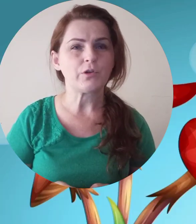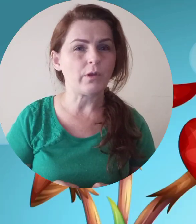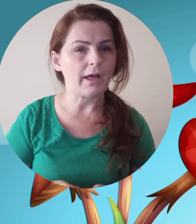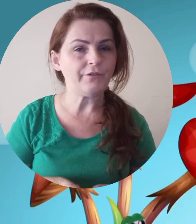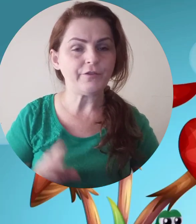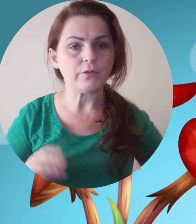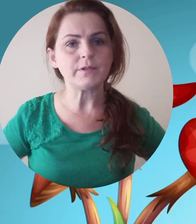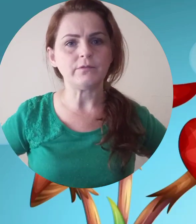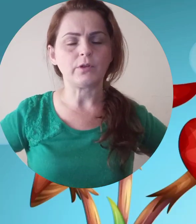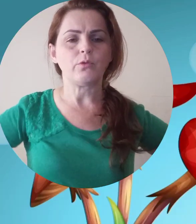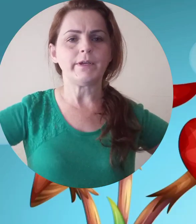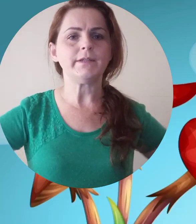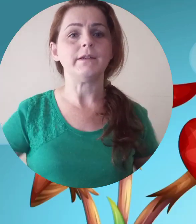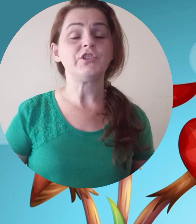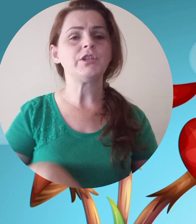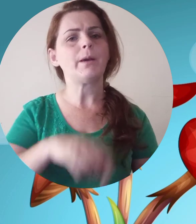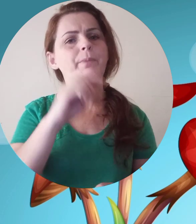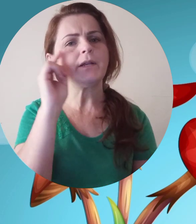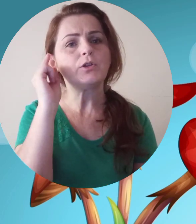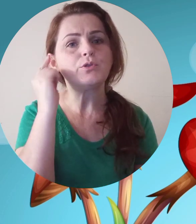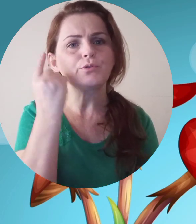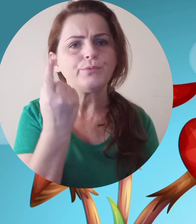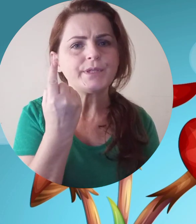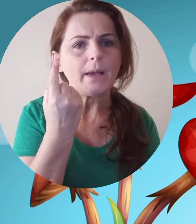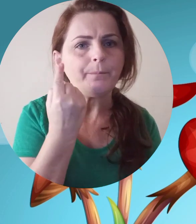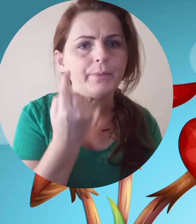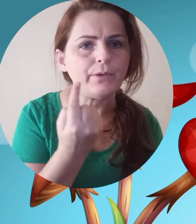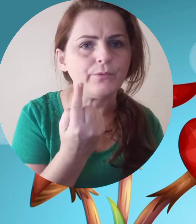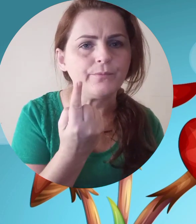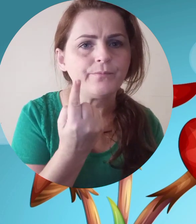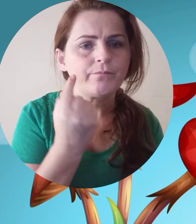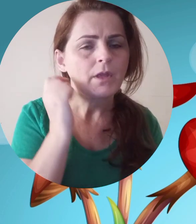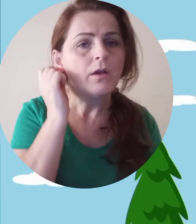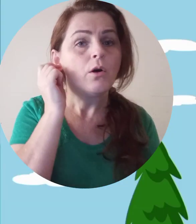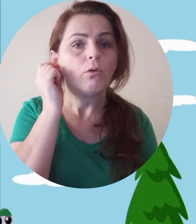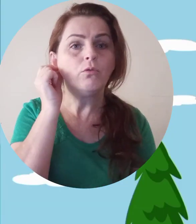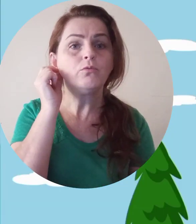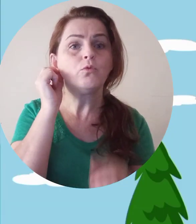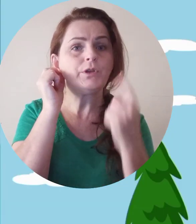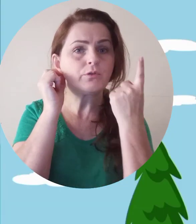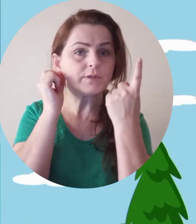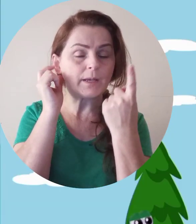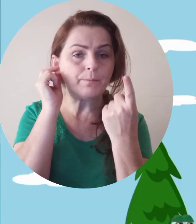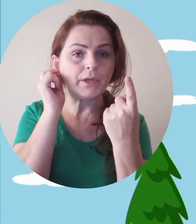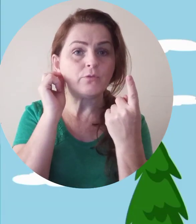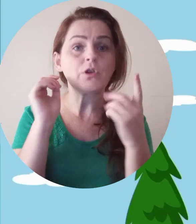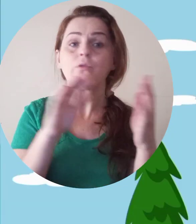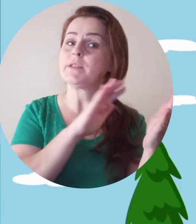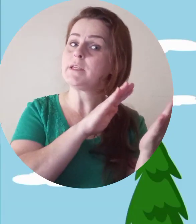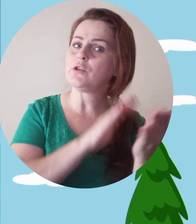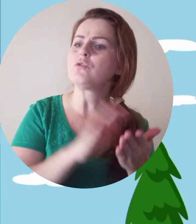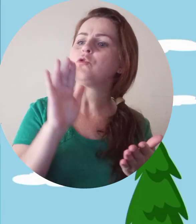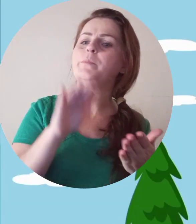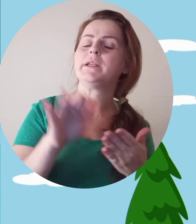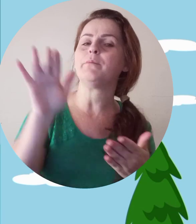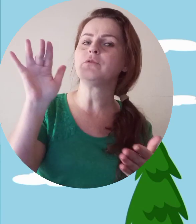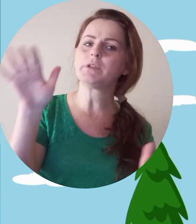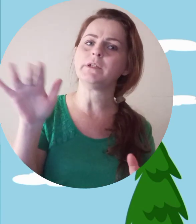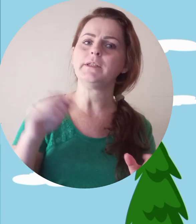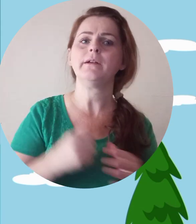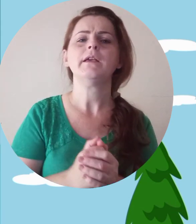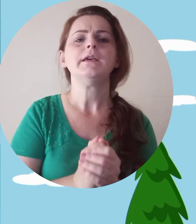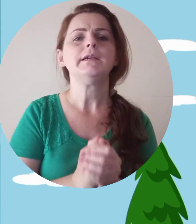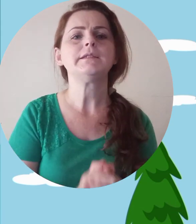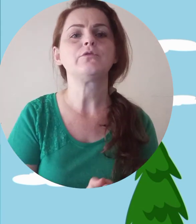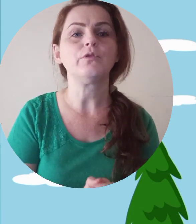e aí quando chegou lá no finalzinho da corrida, tinha apenas um sapinho. Um único sapinho que conseguiu subir a